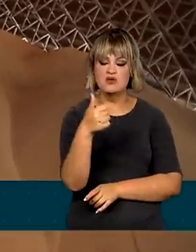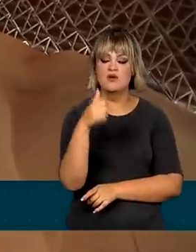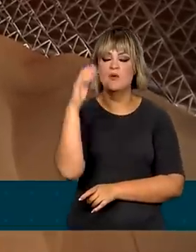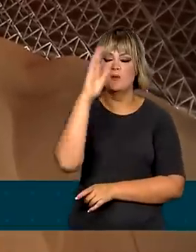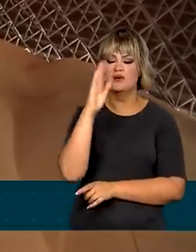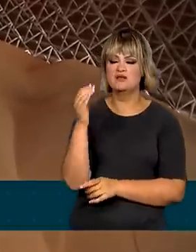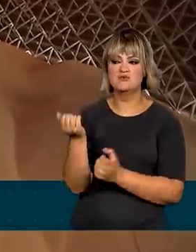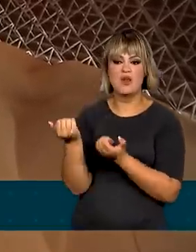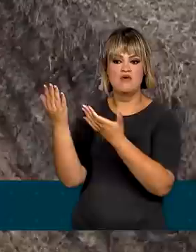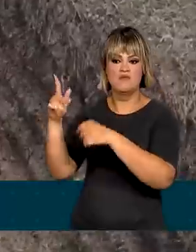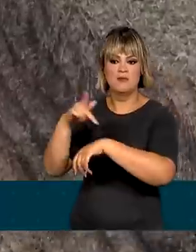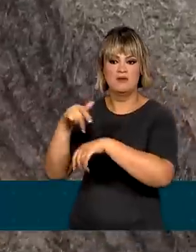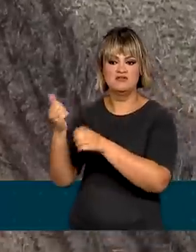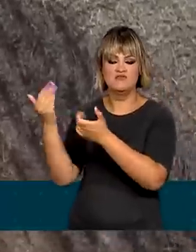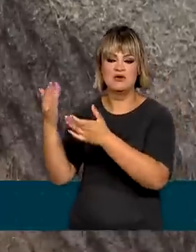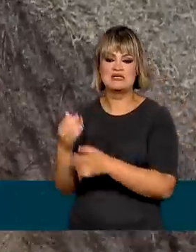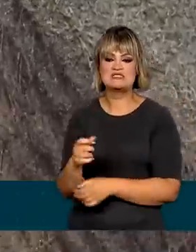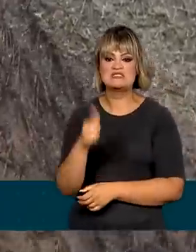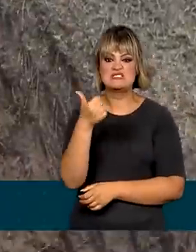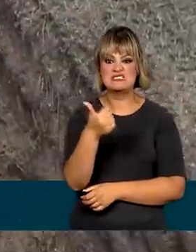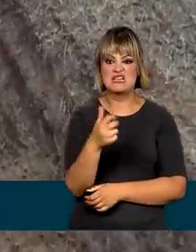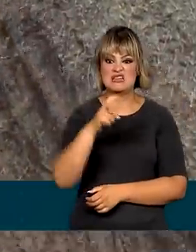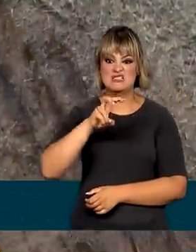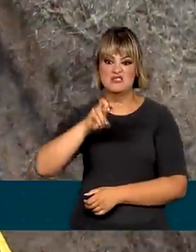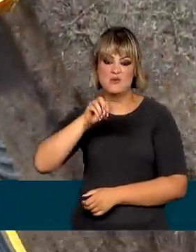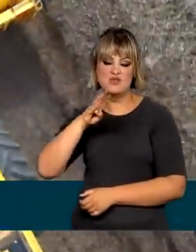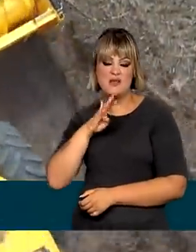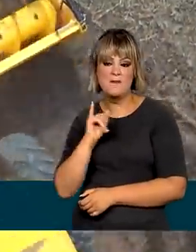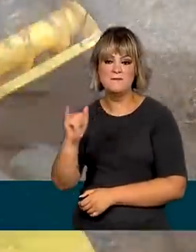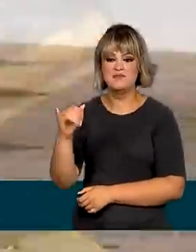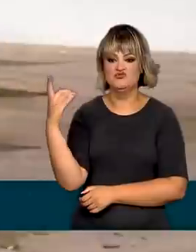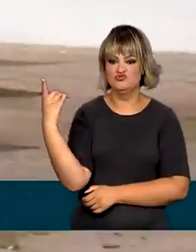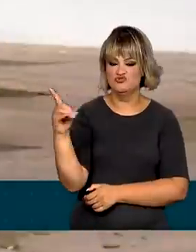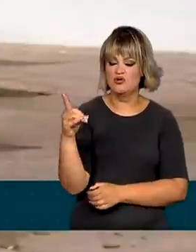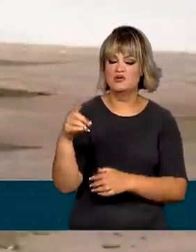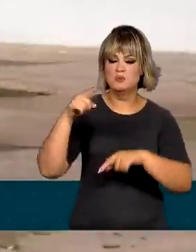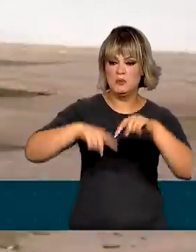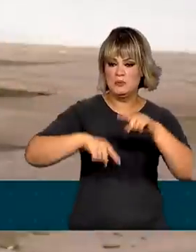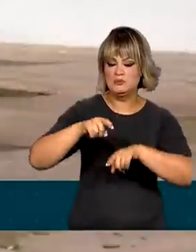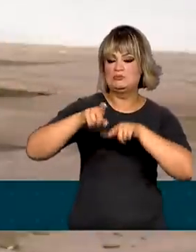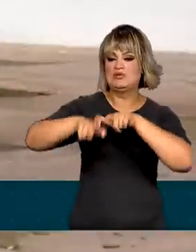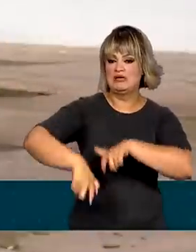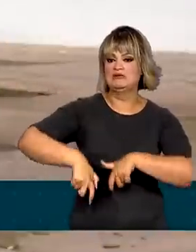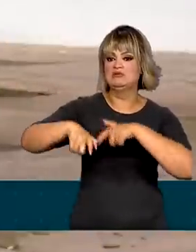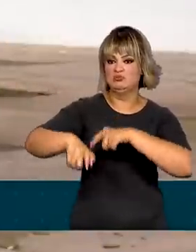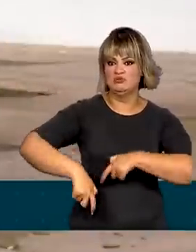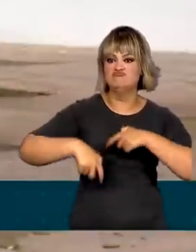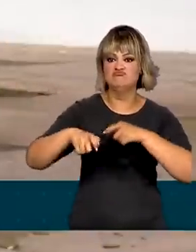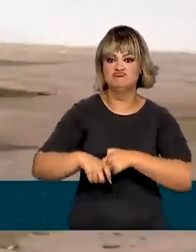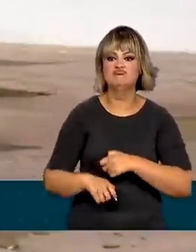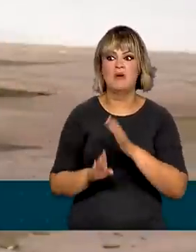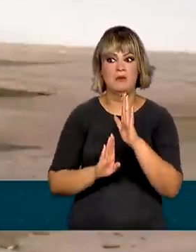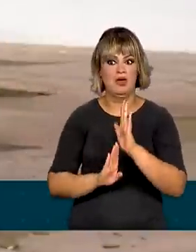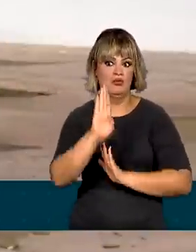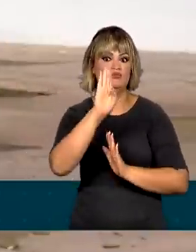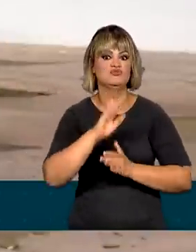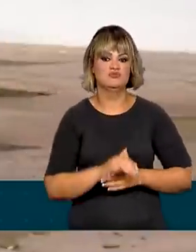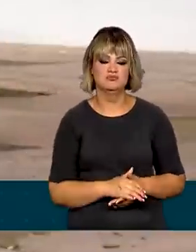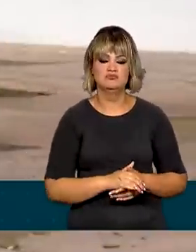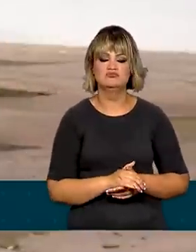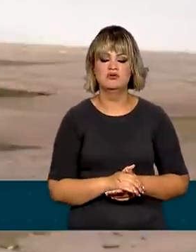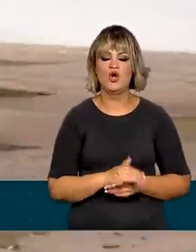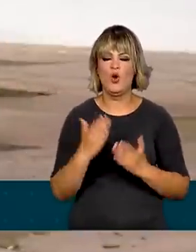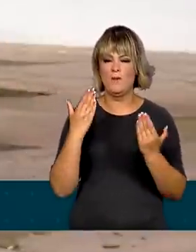ao exterior quase 150 bilhões de dólares em produtos agrícolas, um recorde para esse período